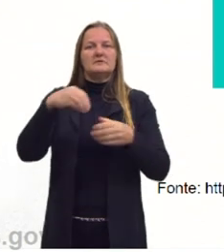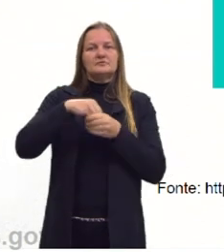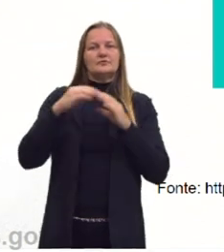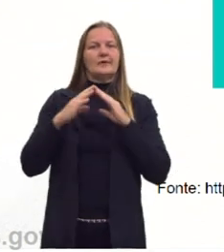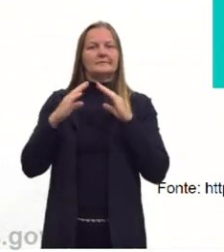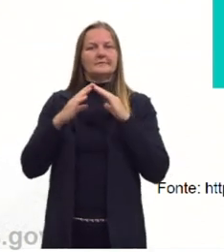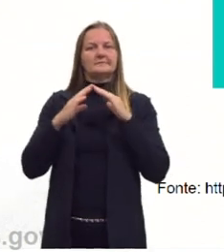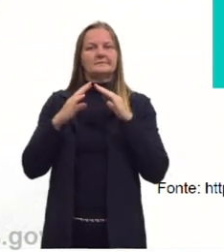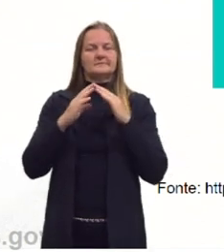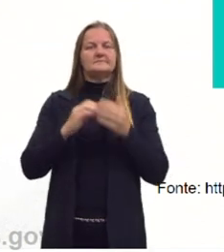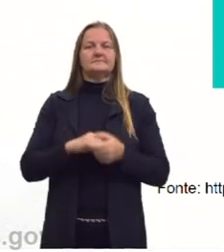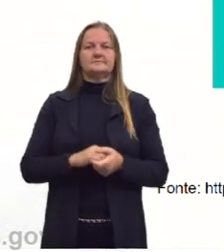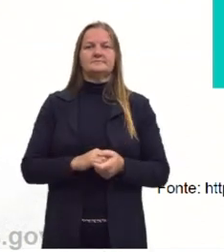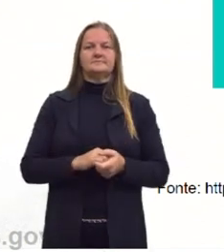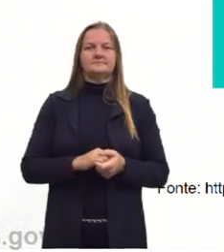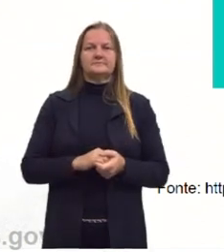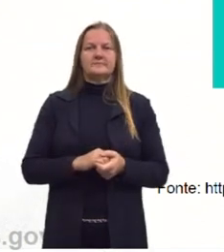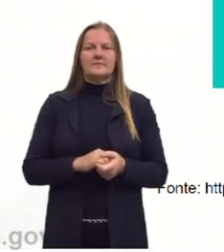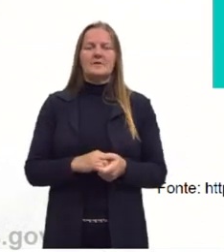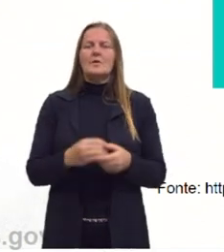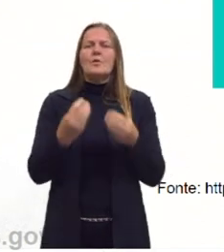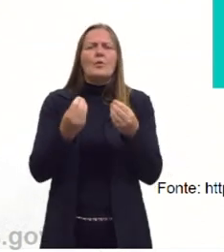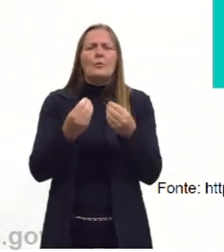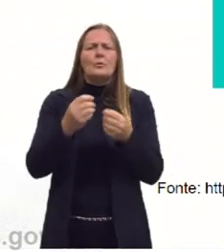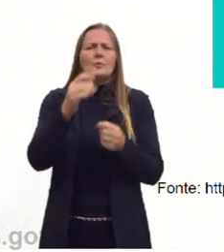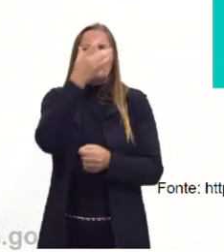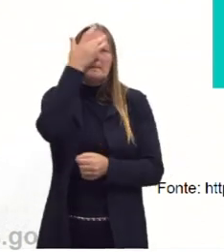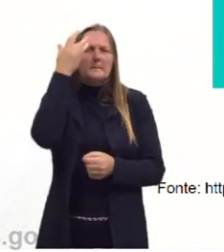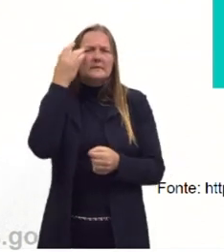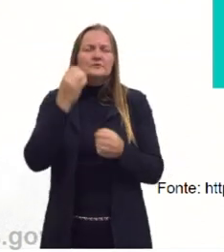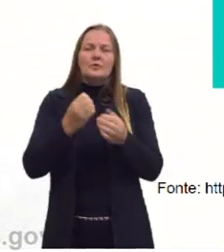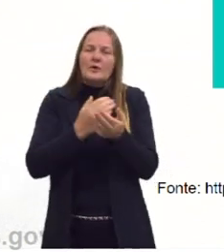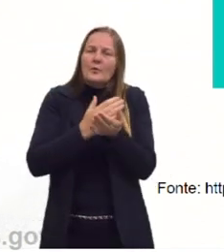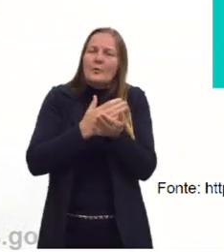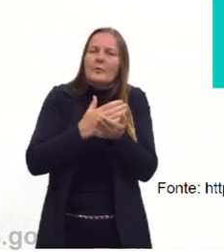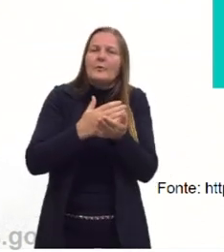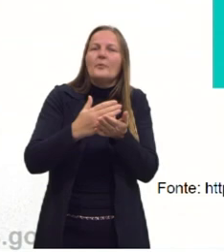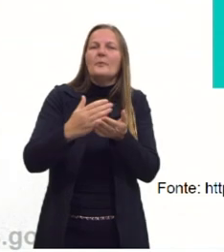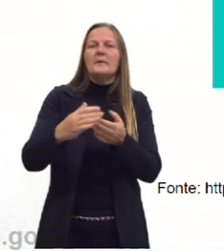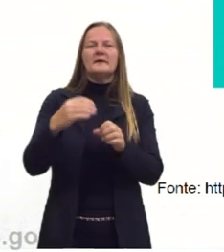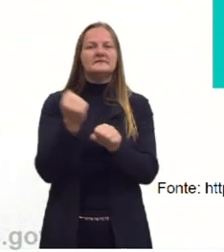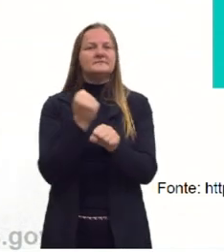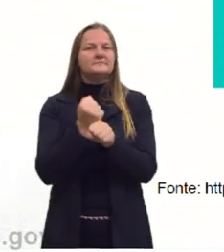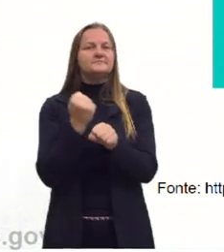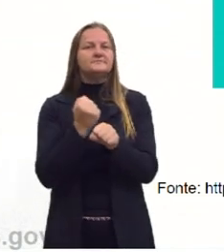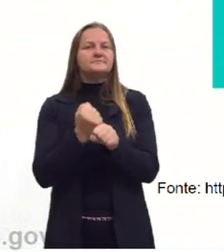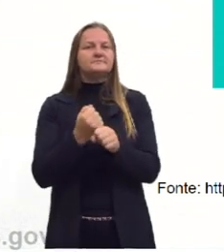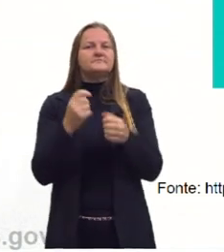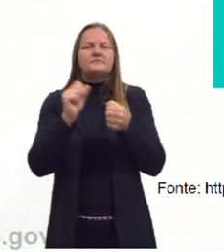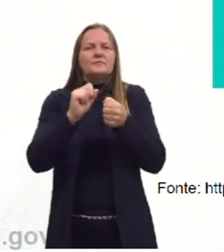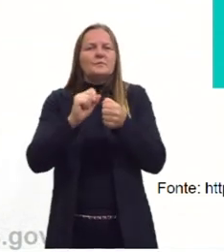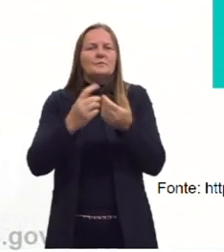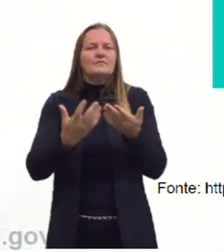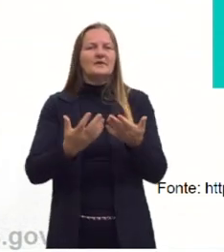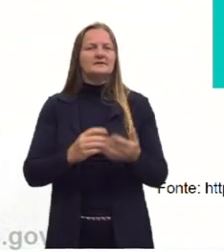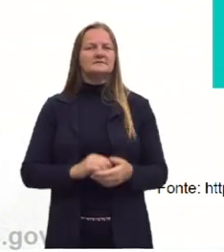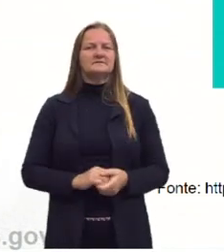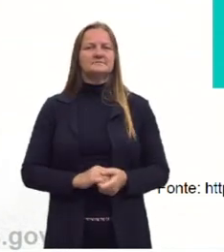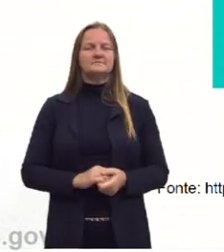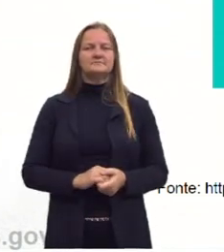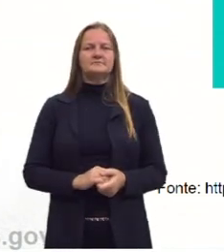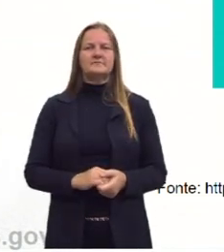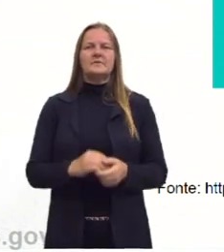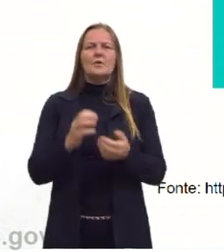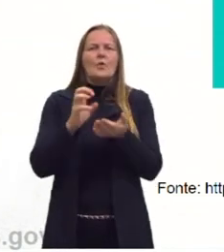casa. E quando uma pessoa produz, inicia essa produção, como que ela pode fazer para